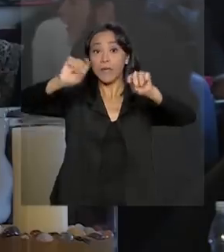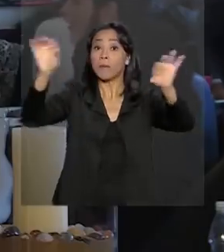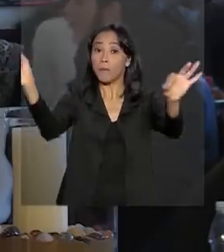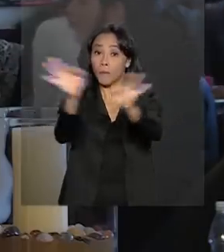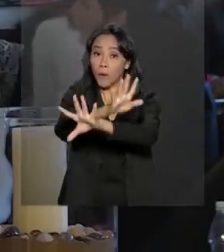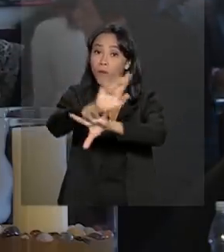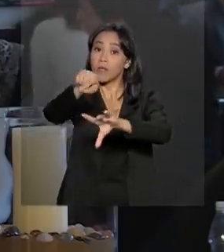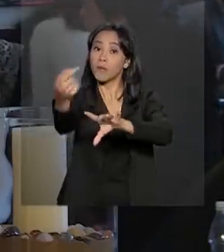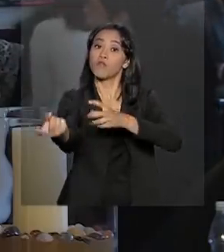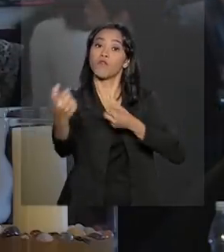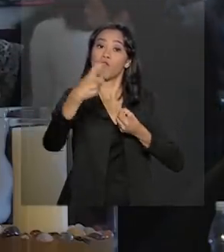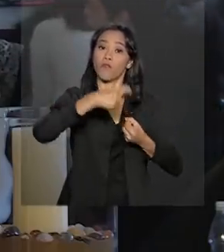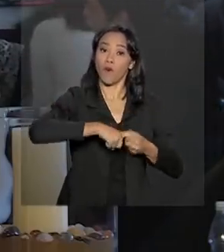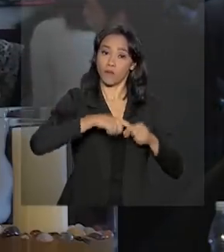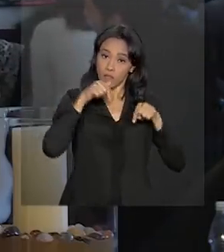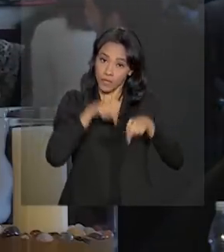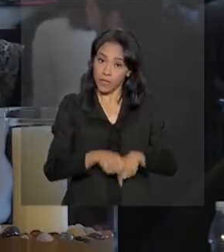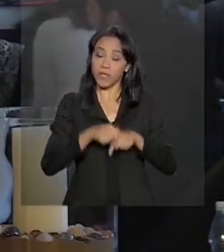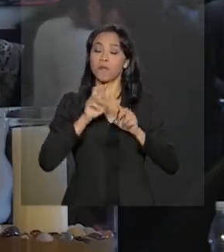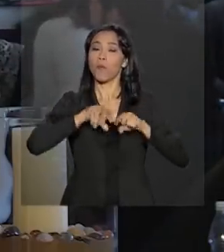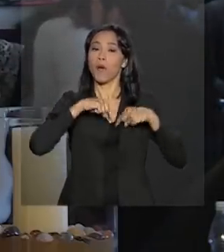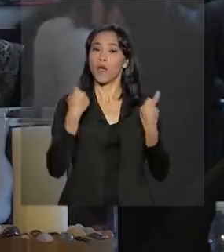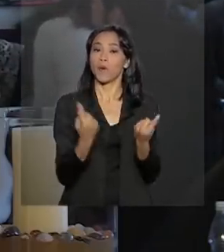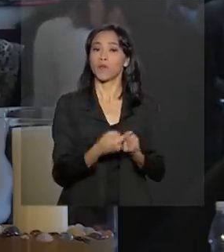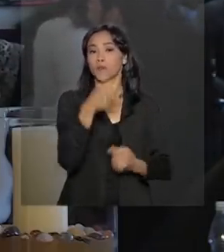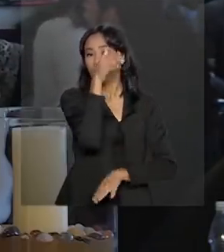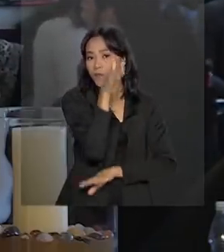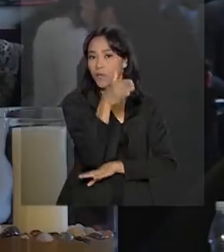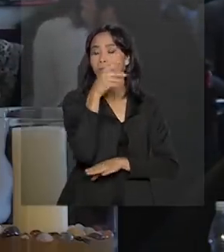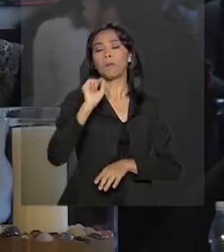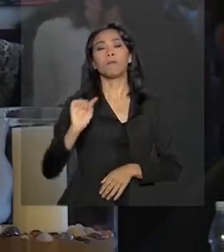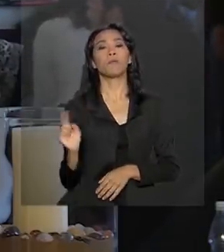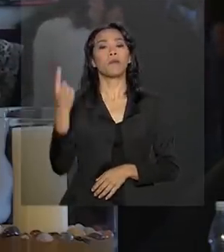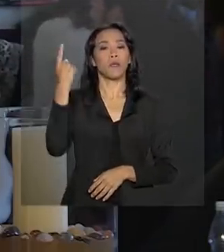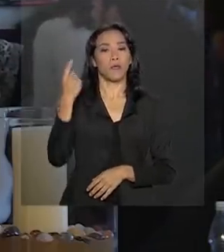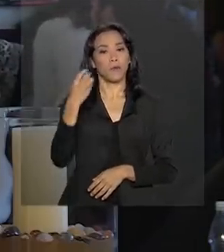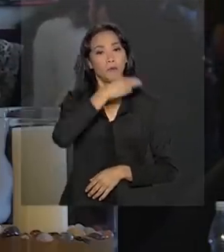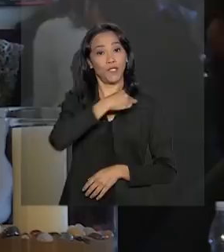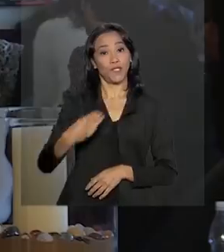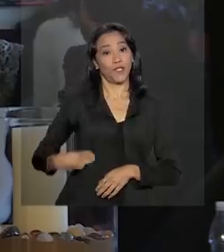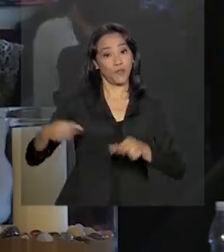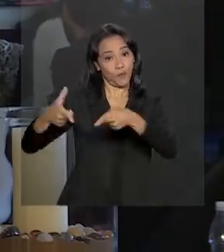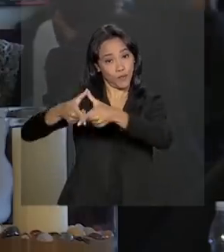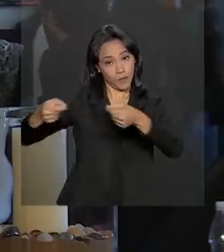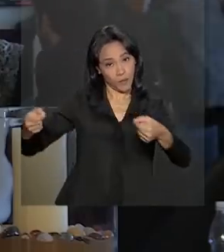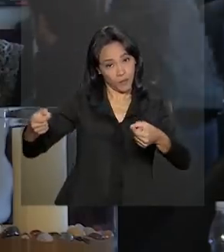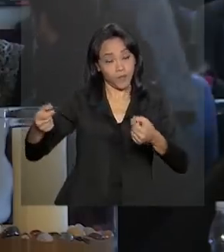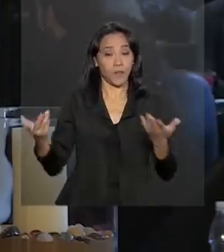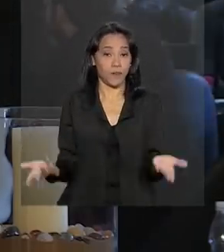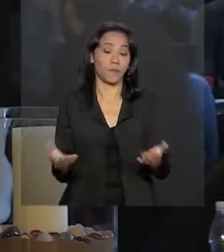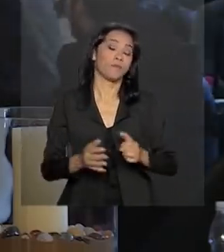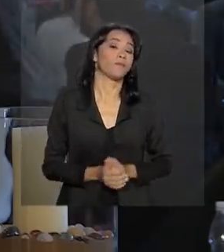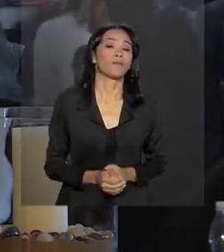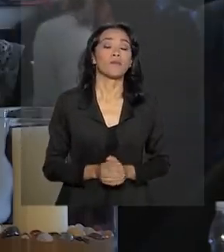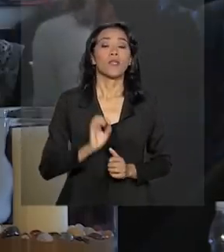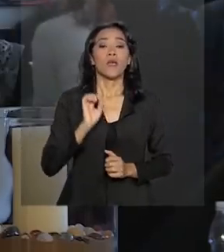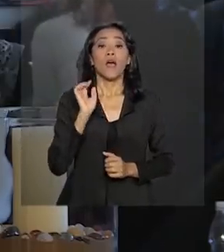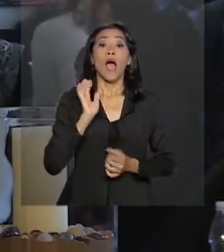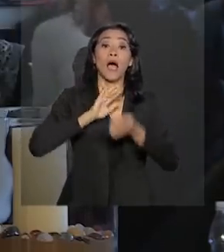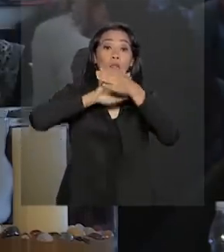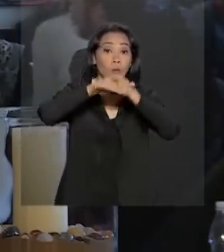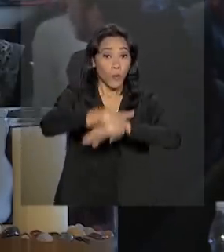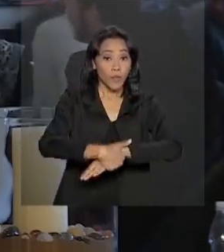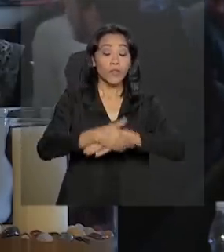hospedado, para mais uma reunião bilateral, desta vez com o primeiro-ministro do Japão, Shinzo Abe. Bom, no início da